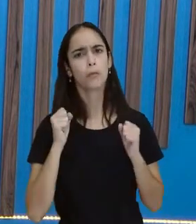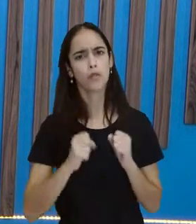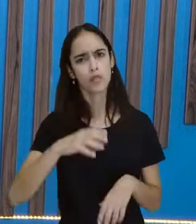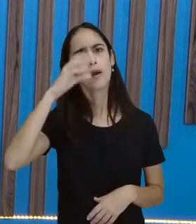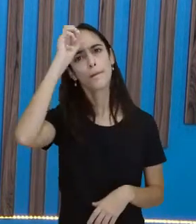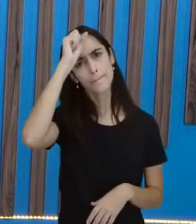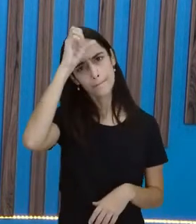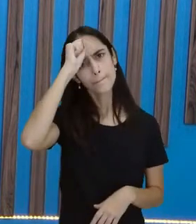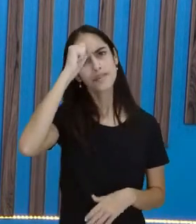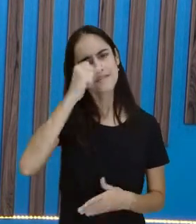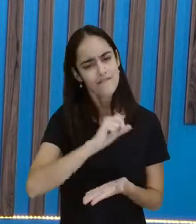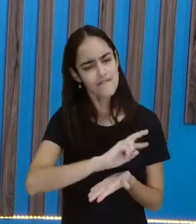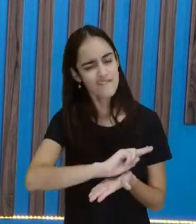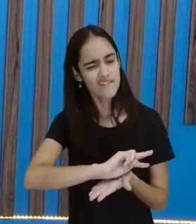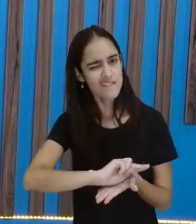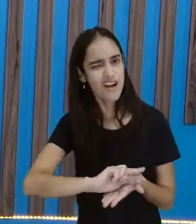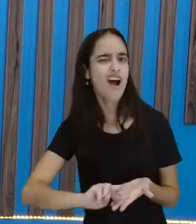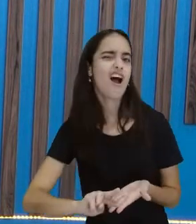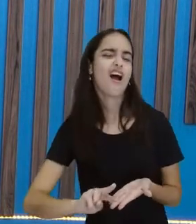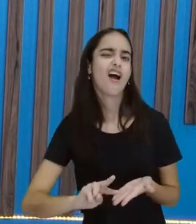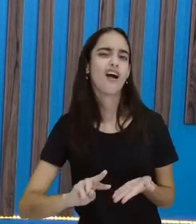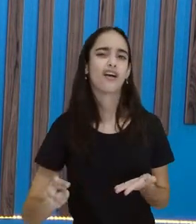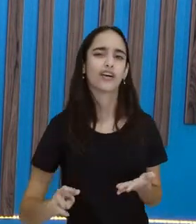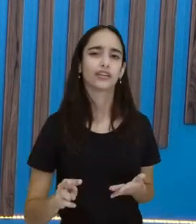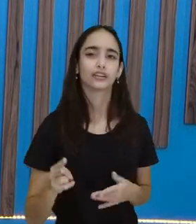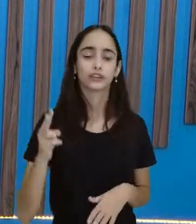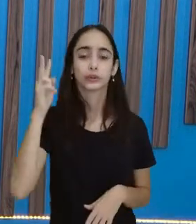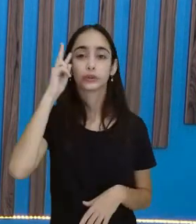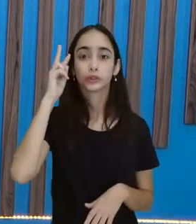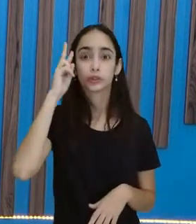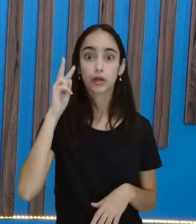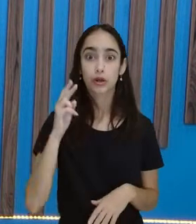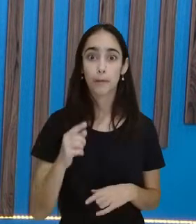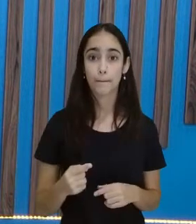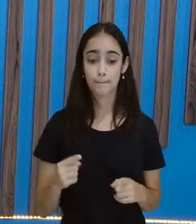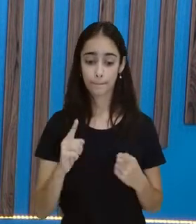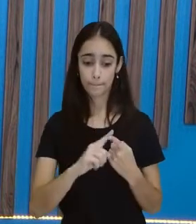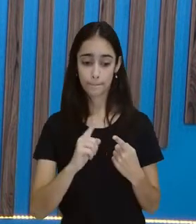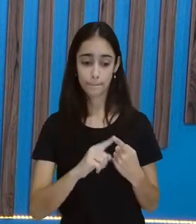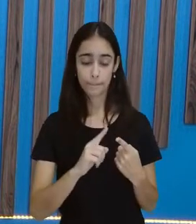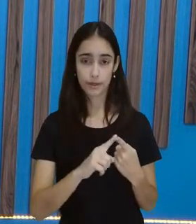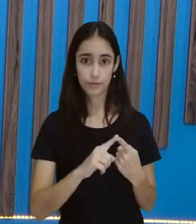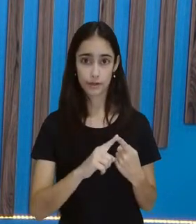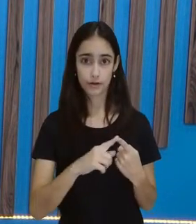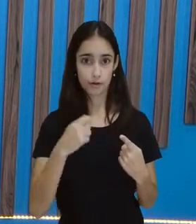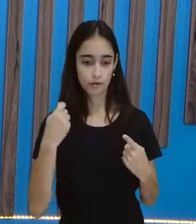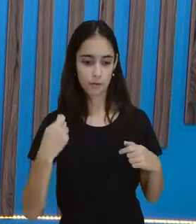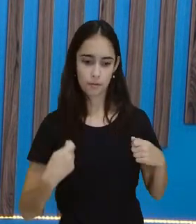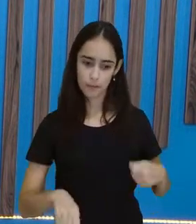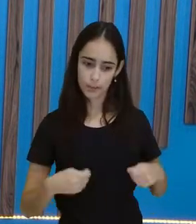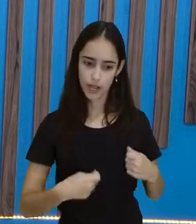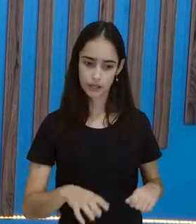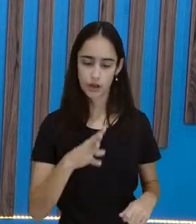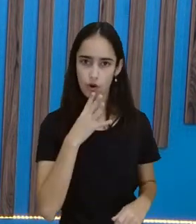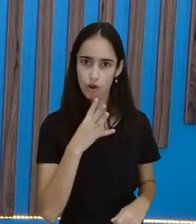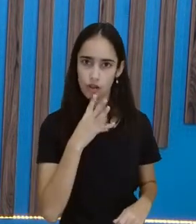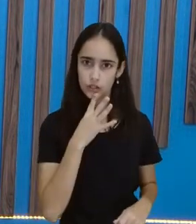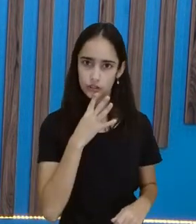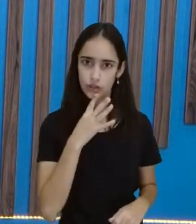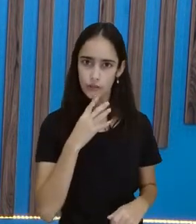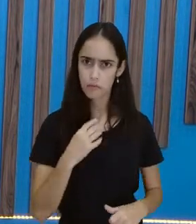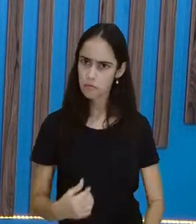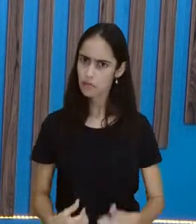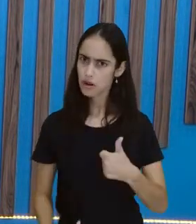com essa história. Primeiro, não julgar, não é? Sem antes conhecer. Você não pode